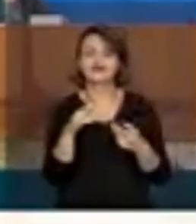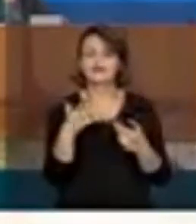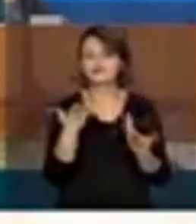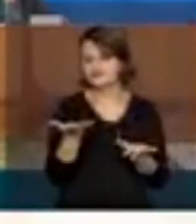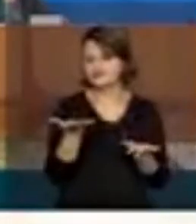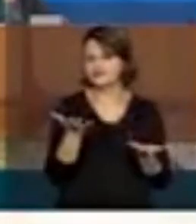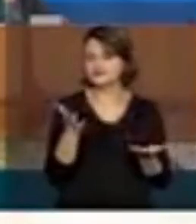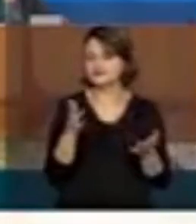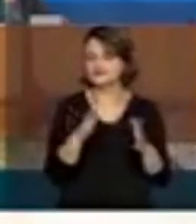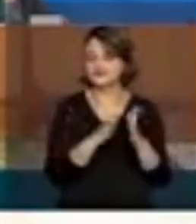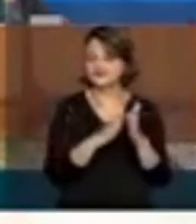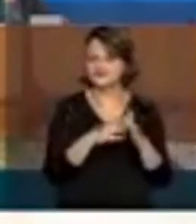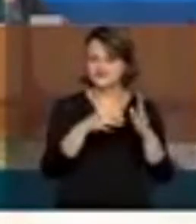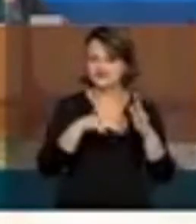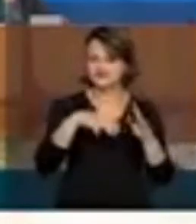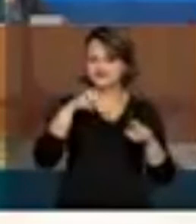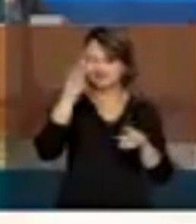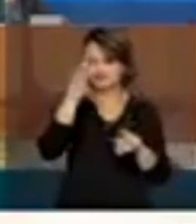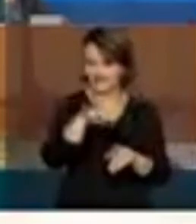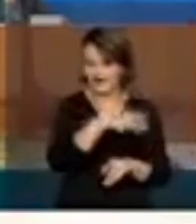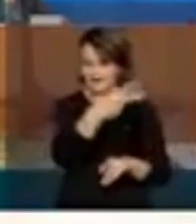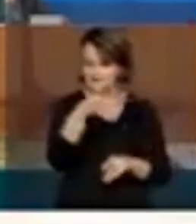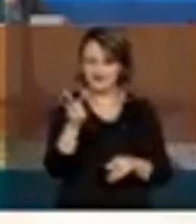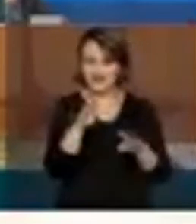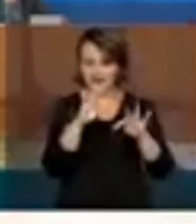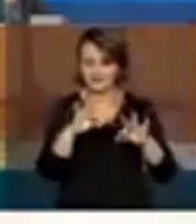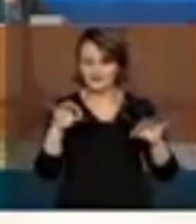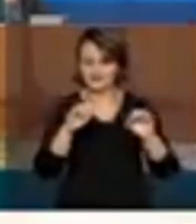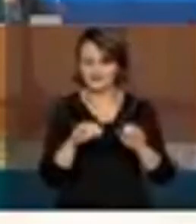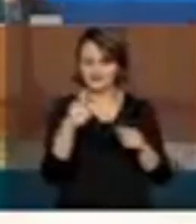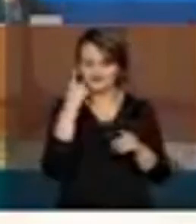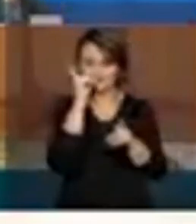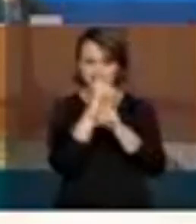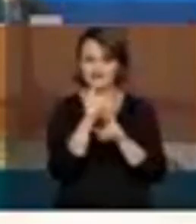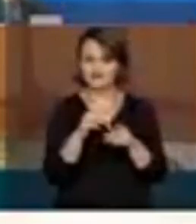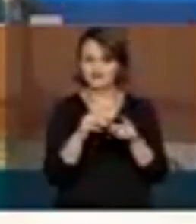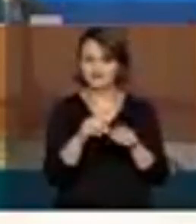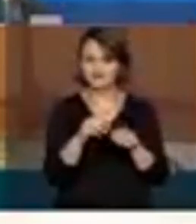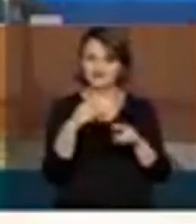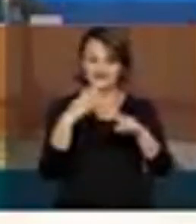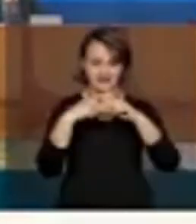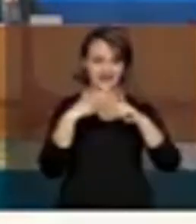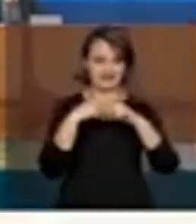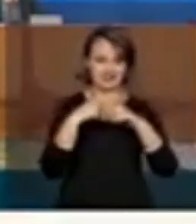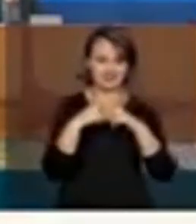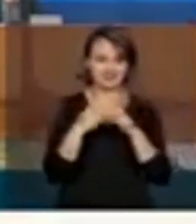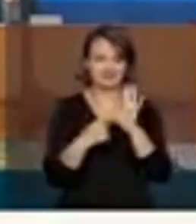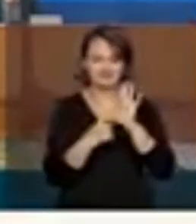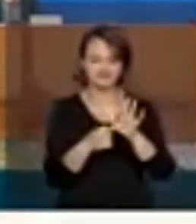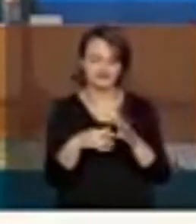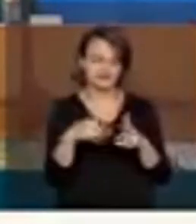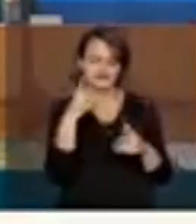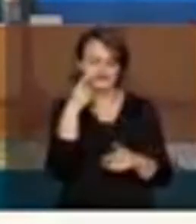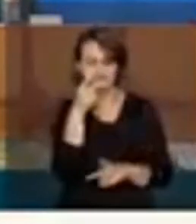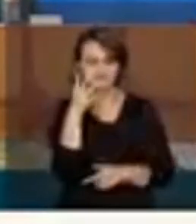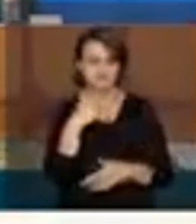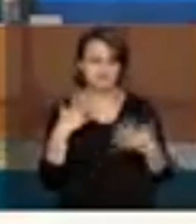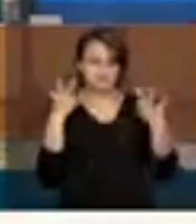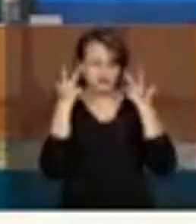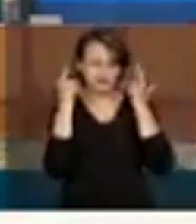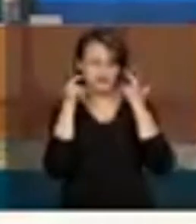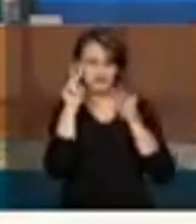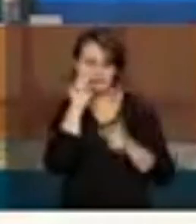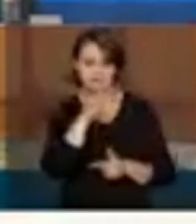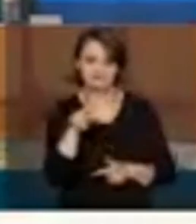todas as tabelas que nós vamos mostrar estão nos sites da Caixa Econômica Federal com tranquilidade. Pode passar, por